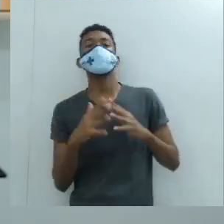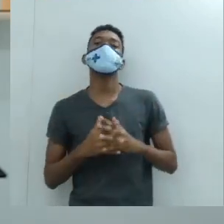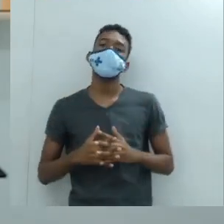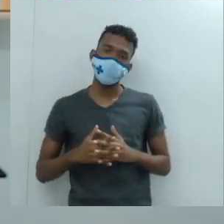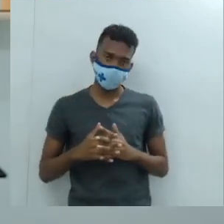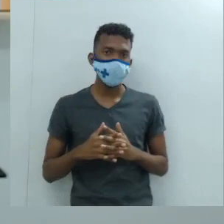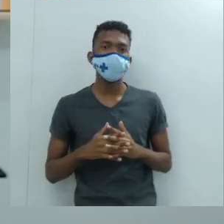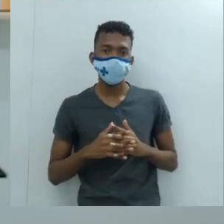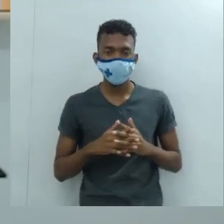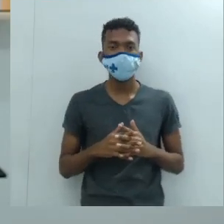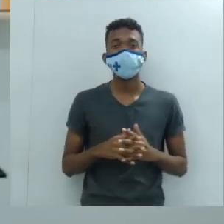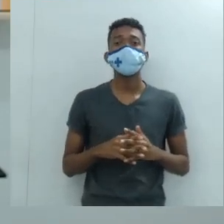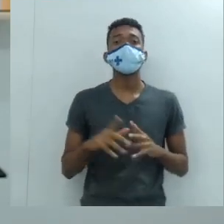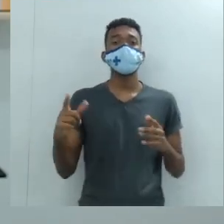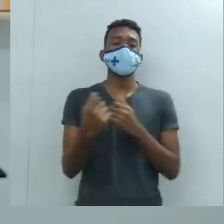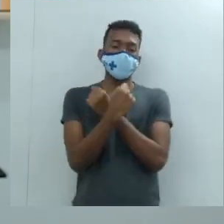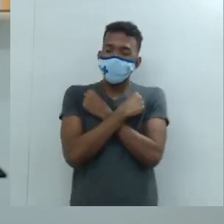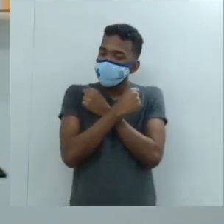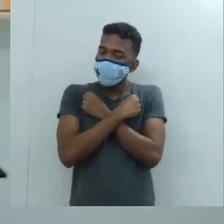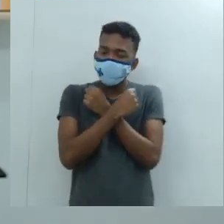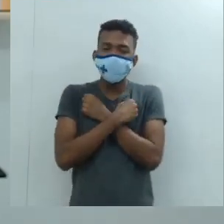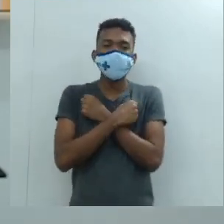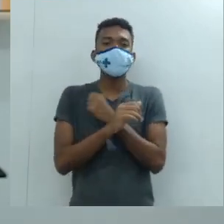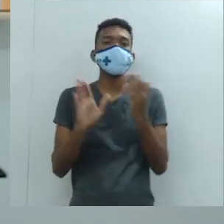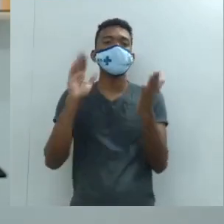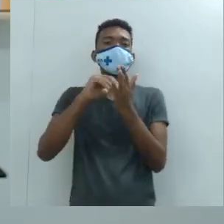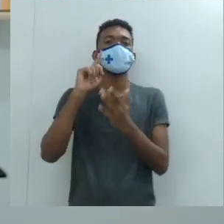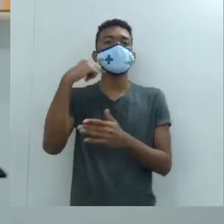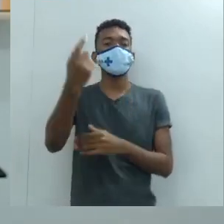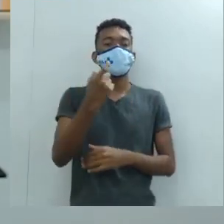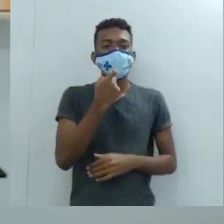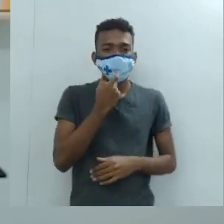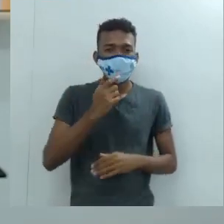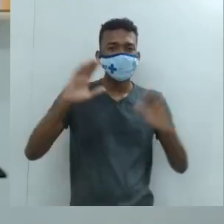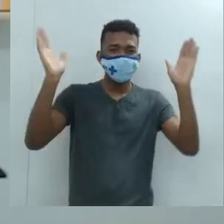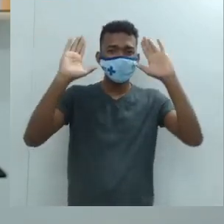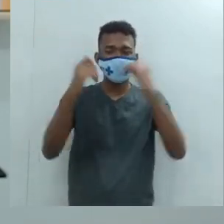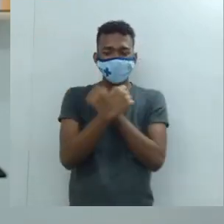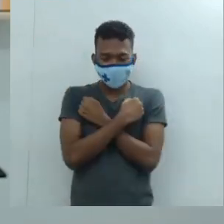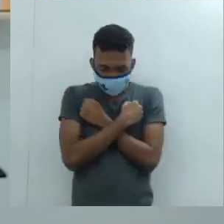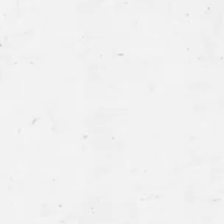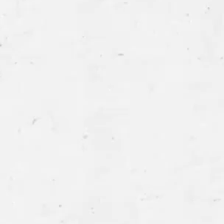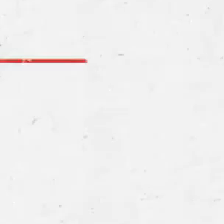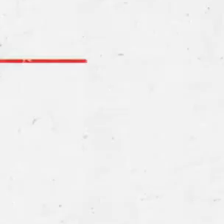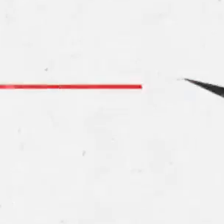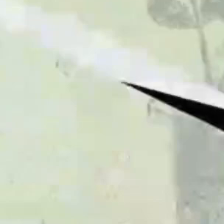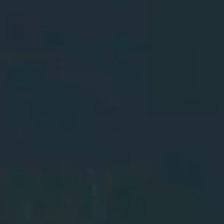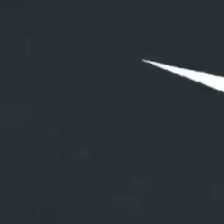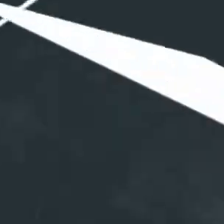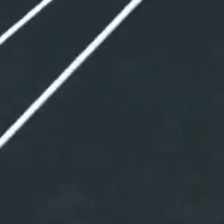Itália. Um grande abraço e até breve. Tchauzinho! Tchauzinho!